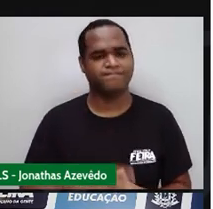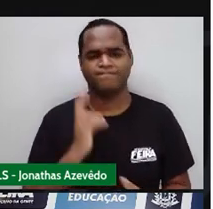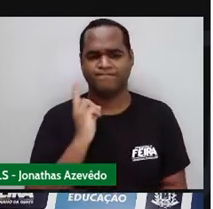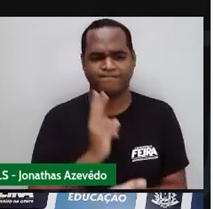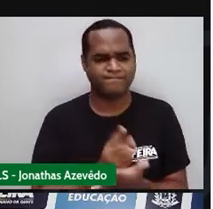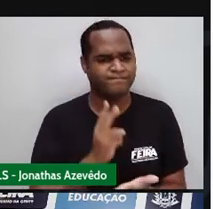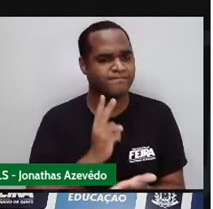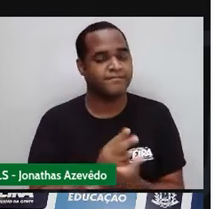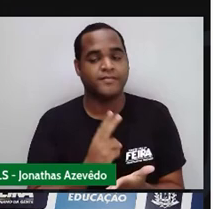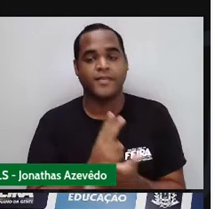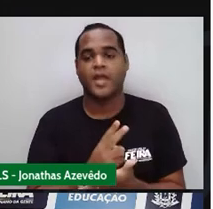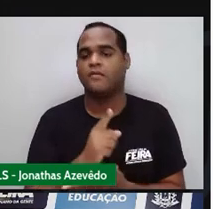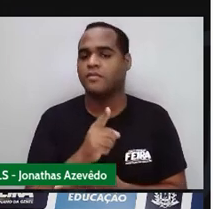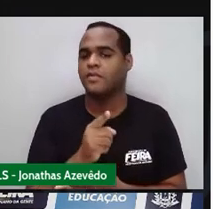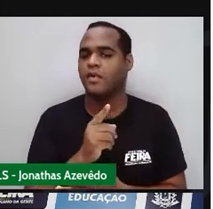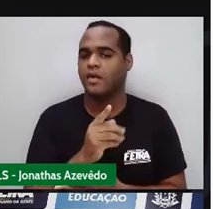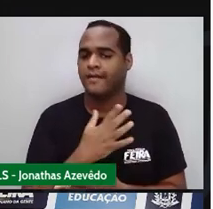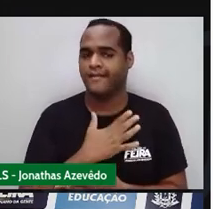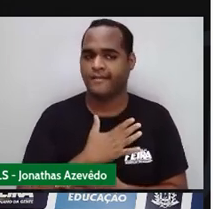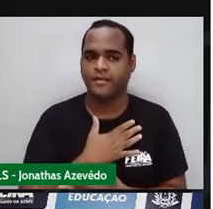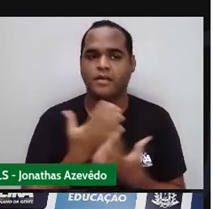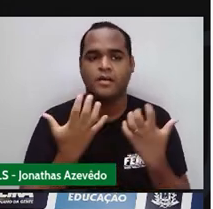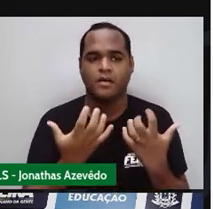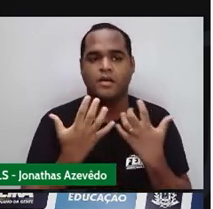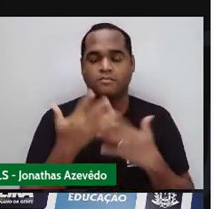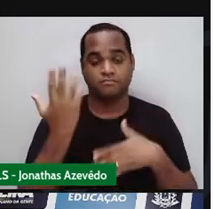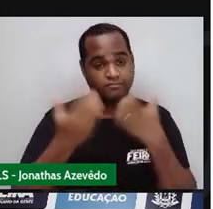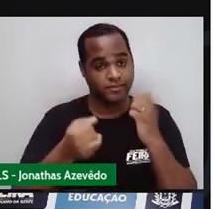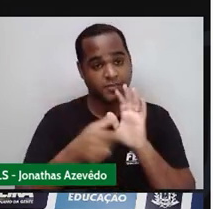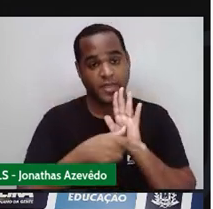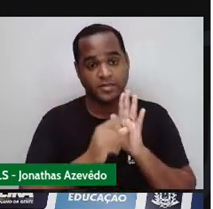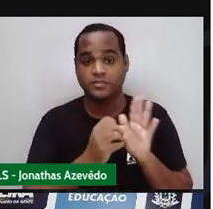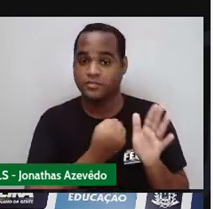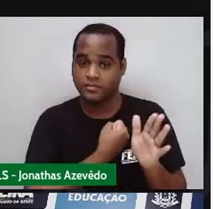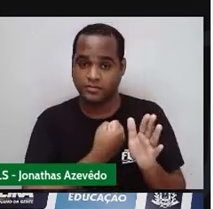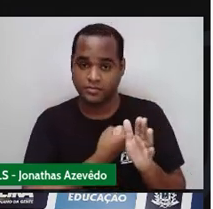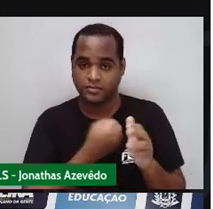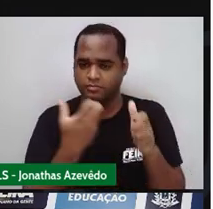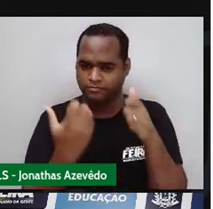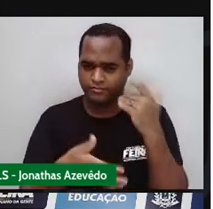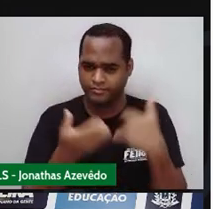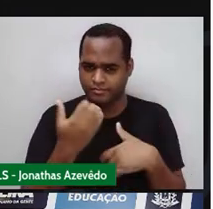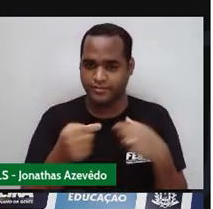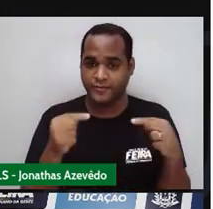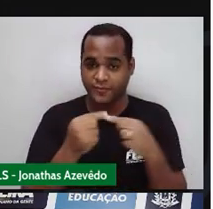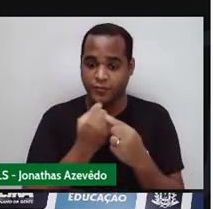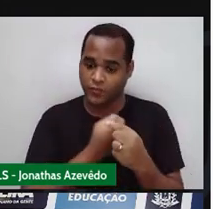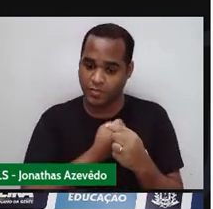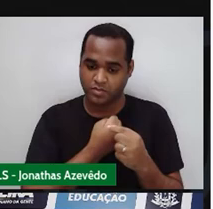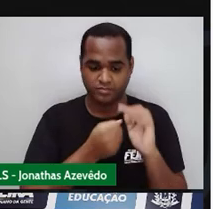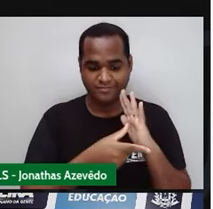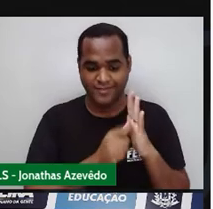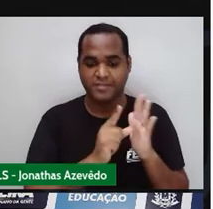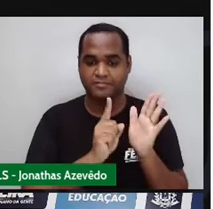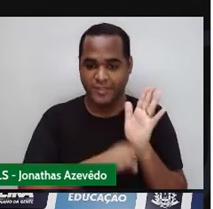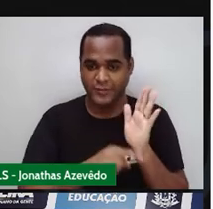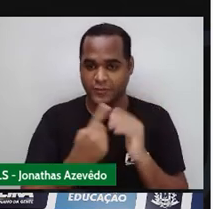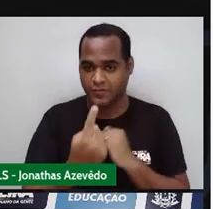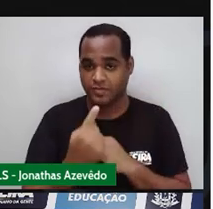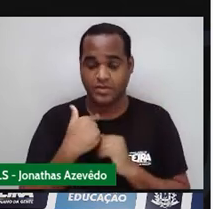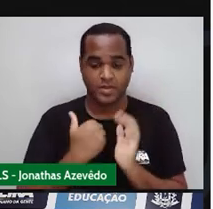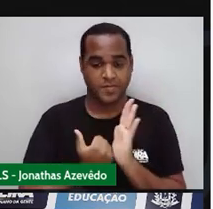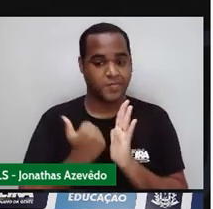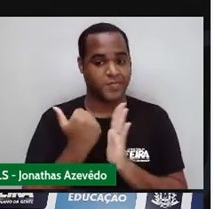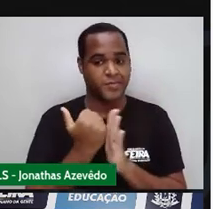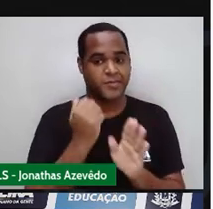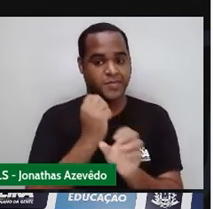Se você quiser achar O antecessor de um número Pega o número Menos um O sucessor De um número